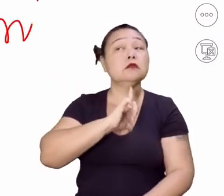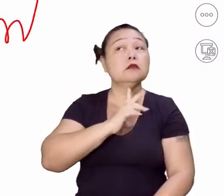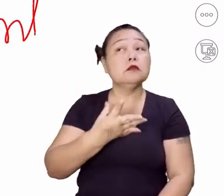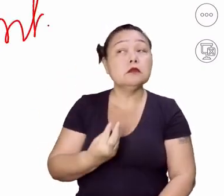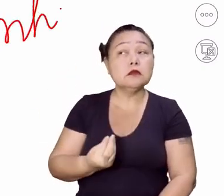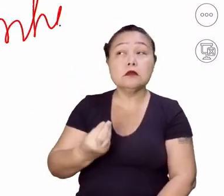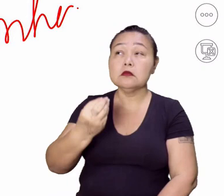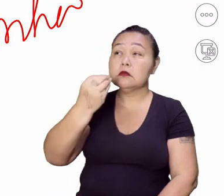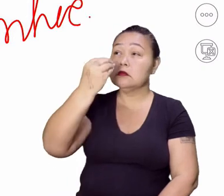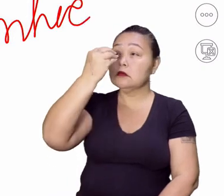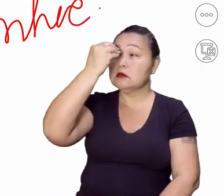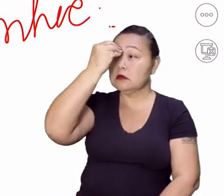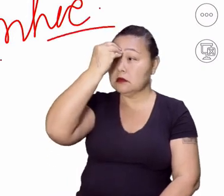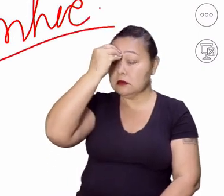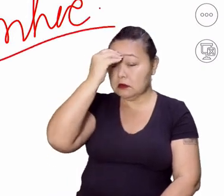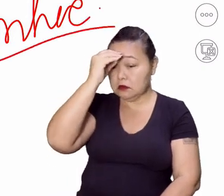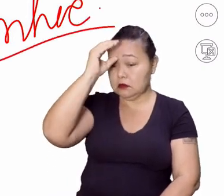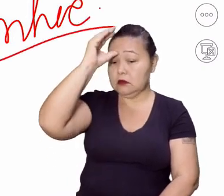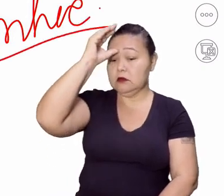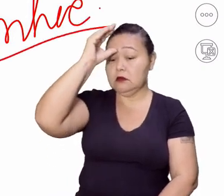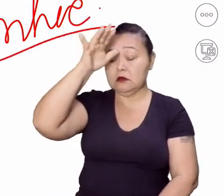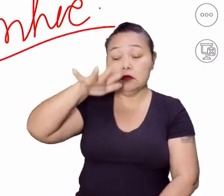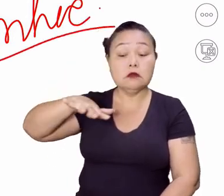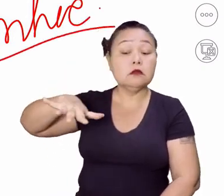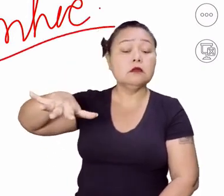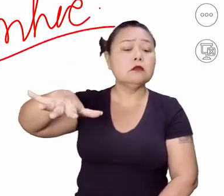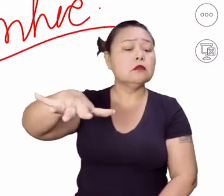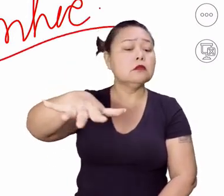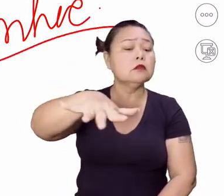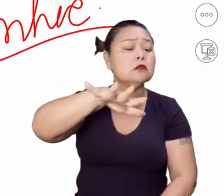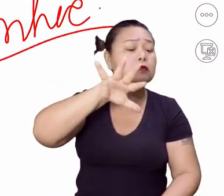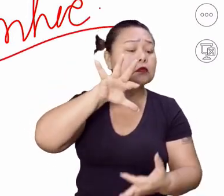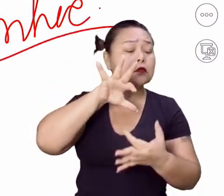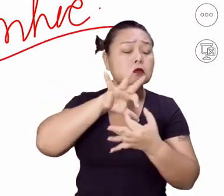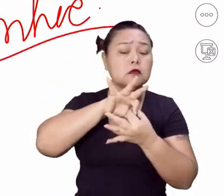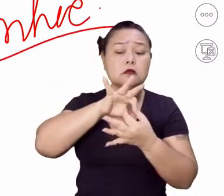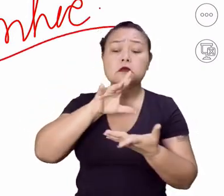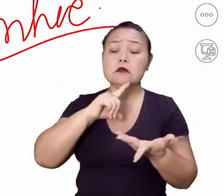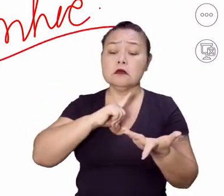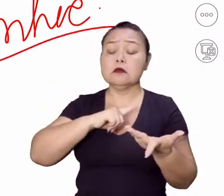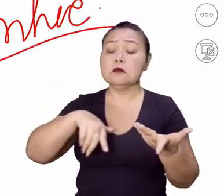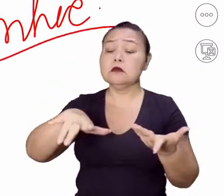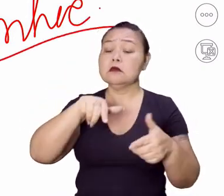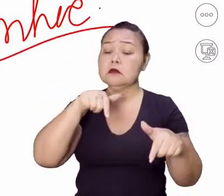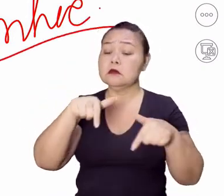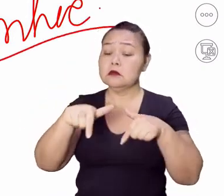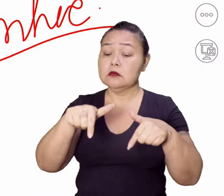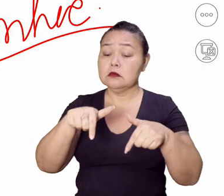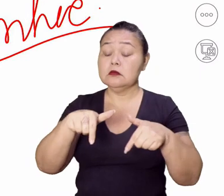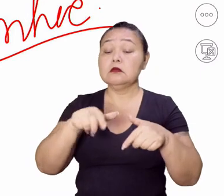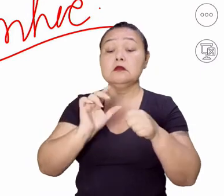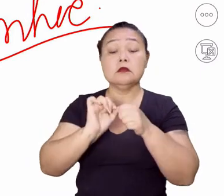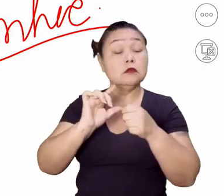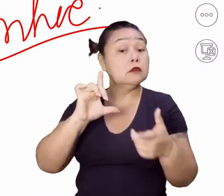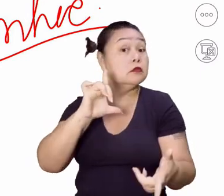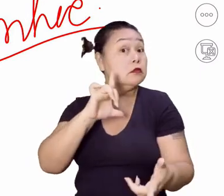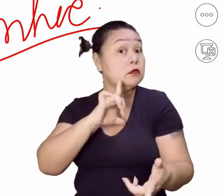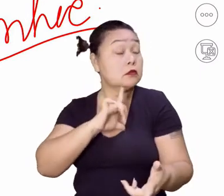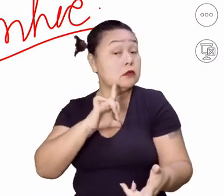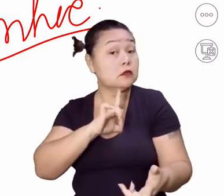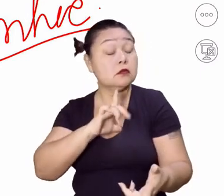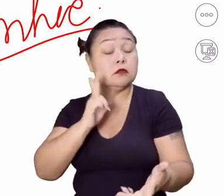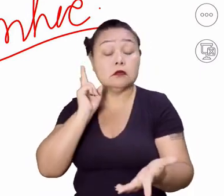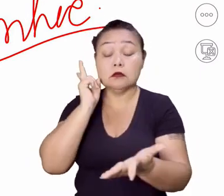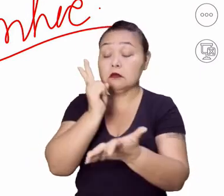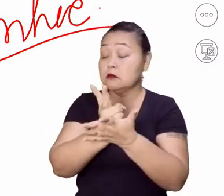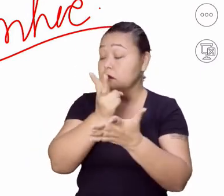conhecimento de muitas coisas relacionadas à área que você vai trabalhar. Então, você tem que estar